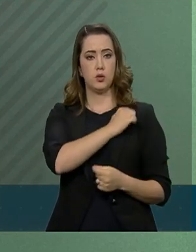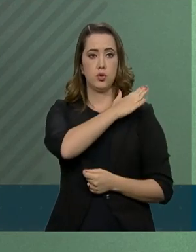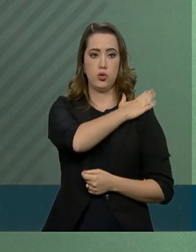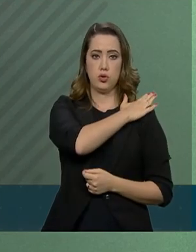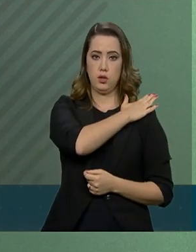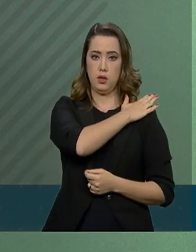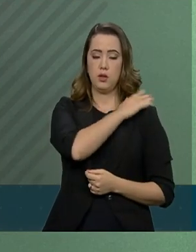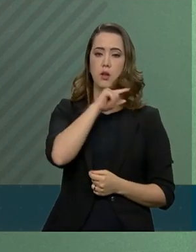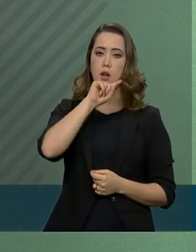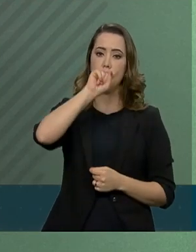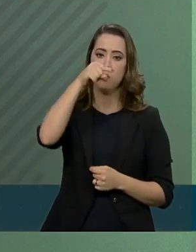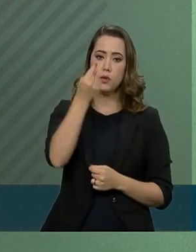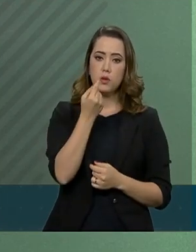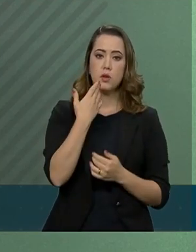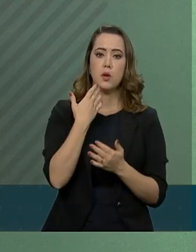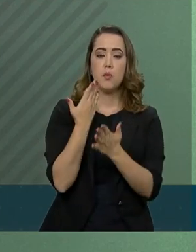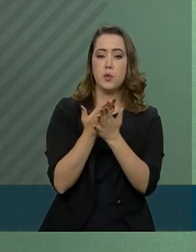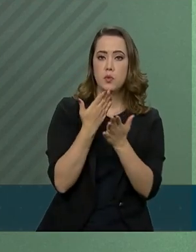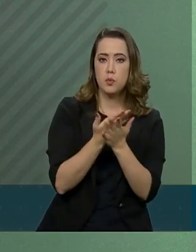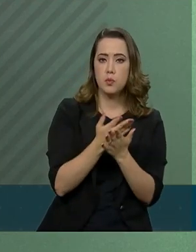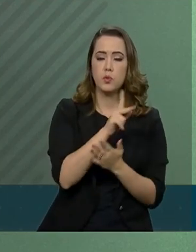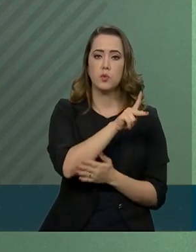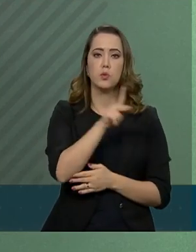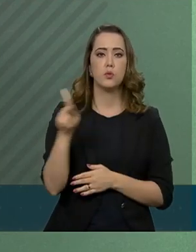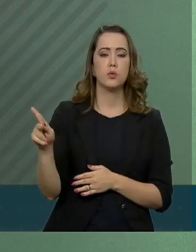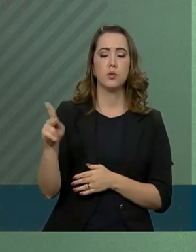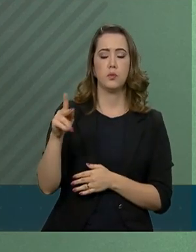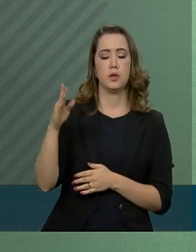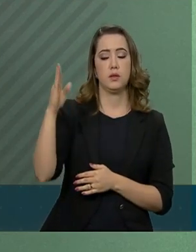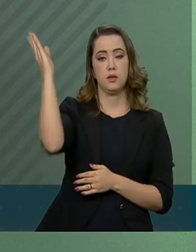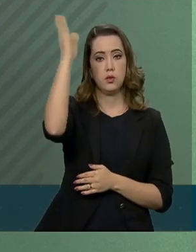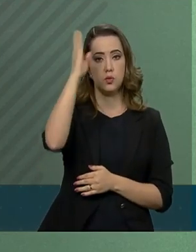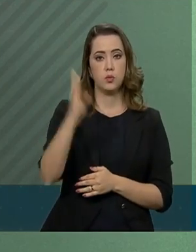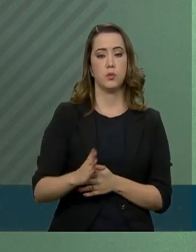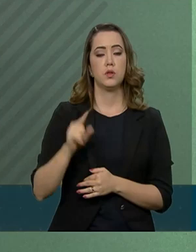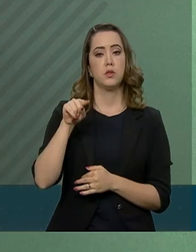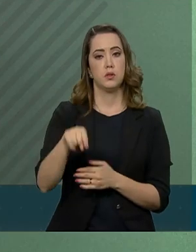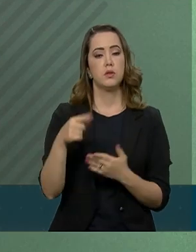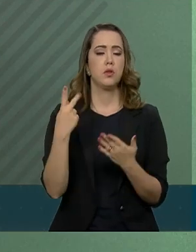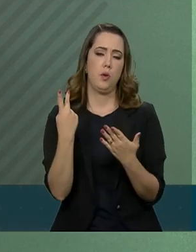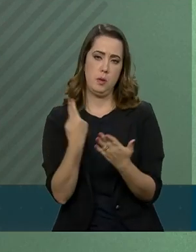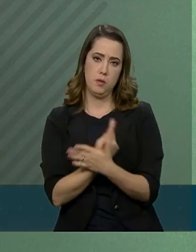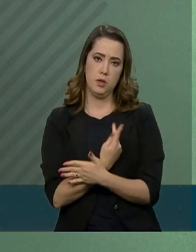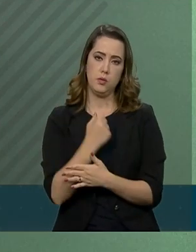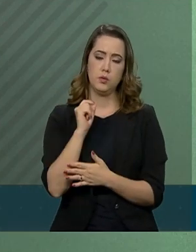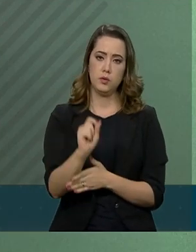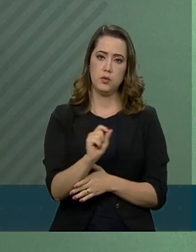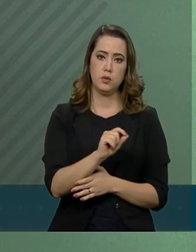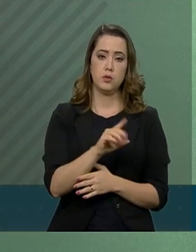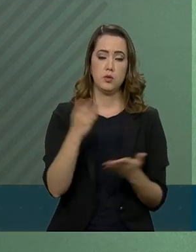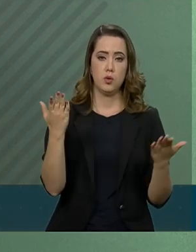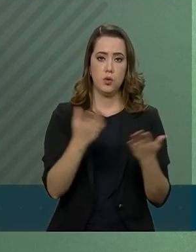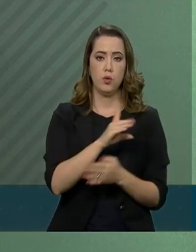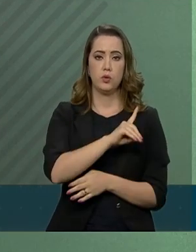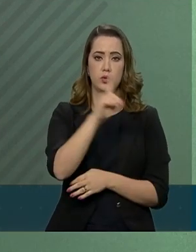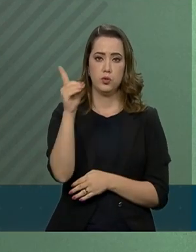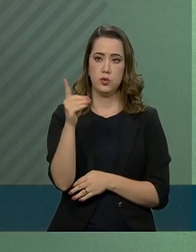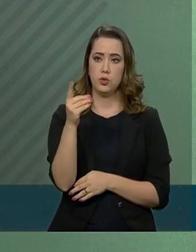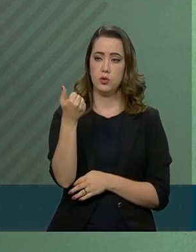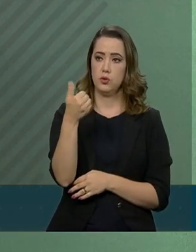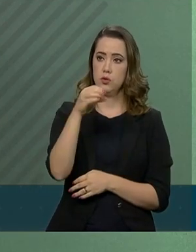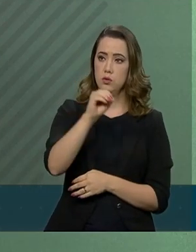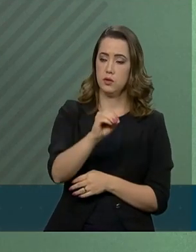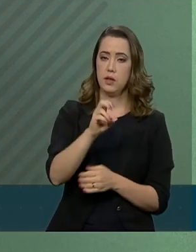a lista é submetida à apreciação do senhor presidente da República e foi o ato, no dia de hoje, às 10h, que se